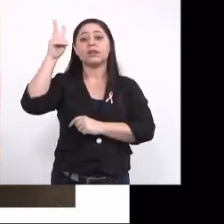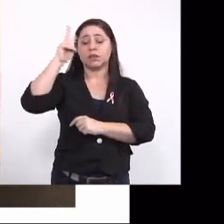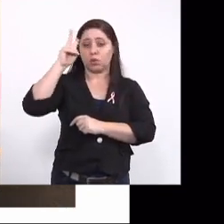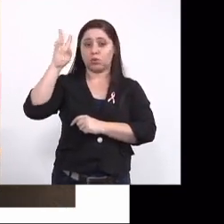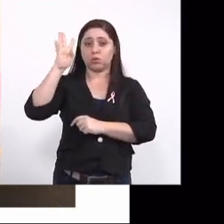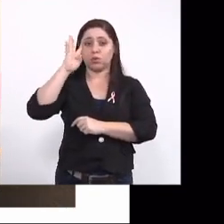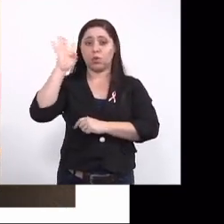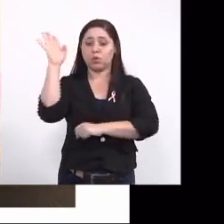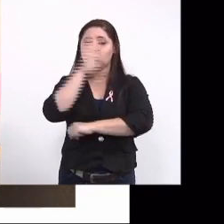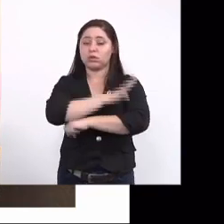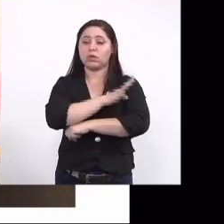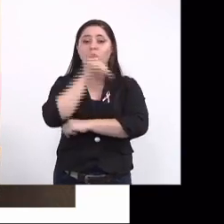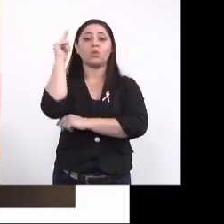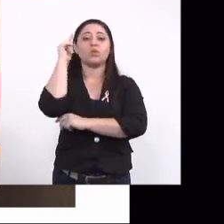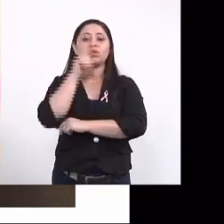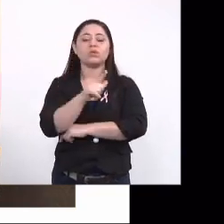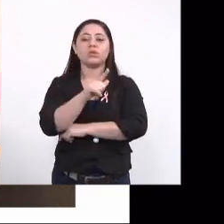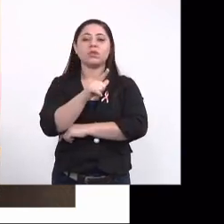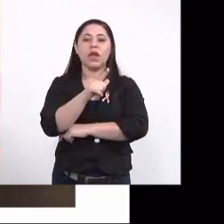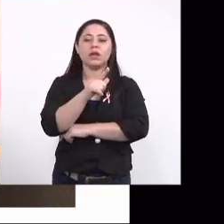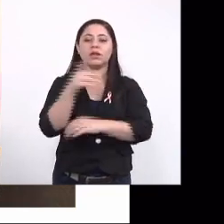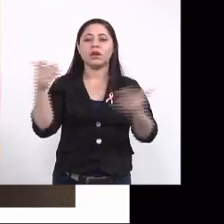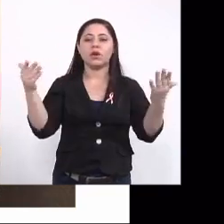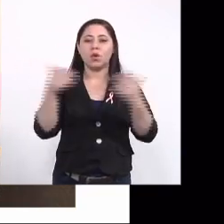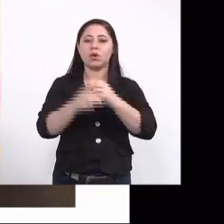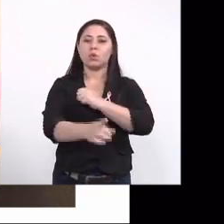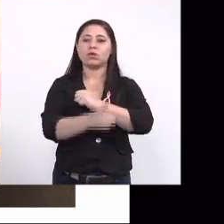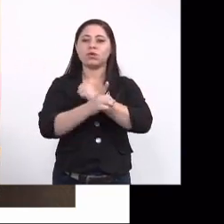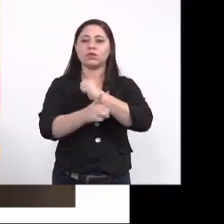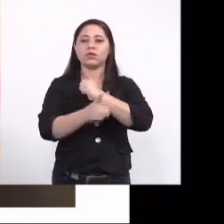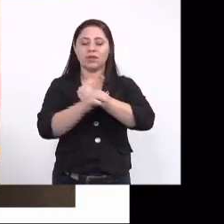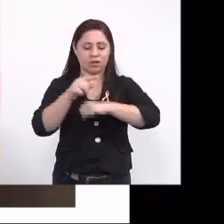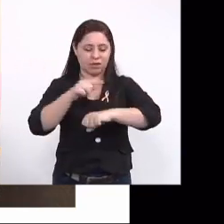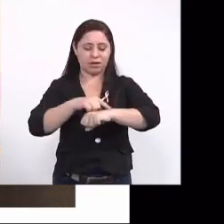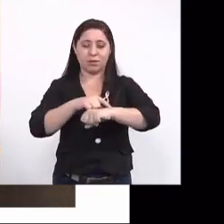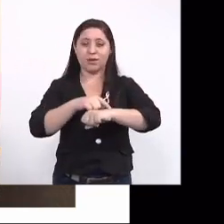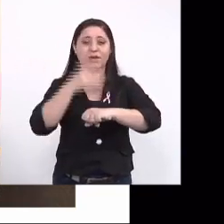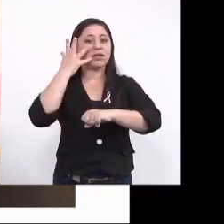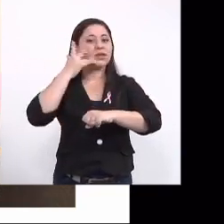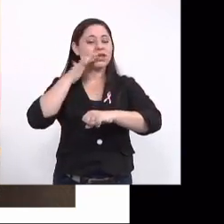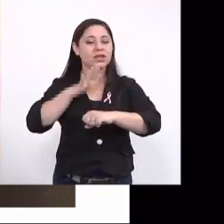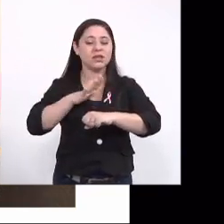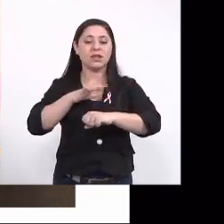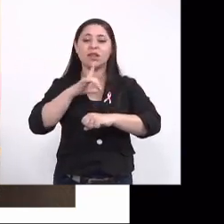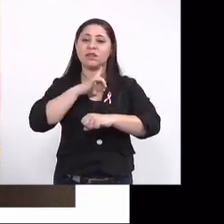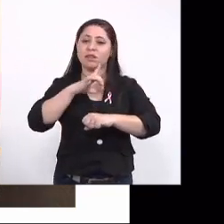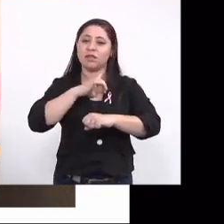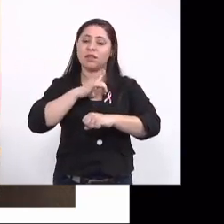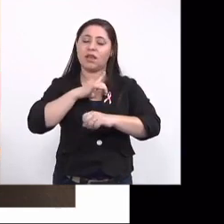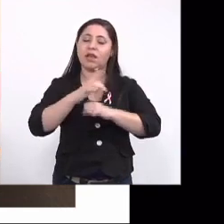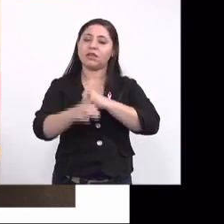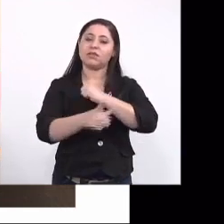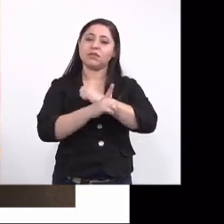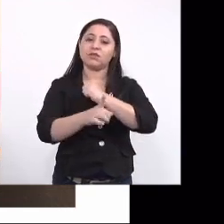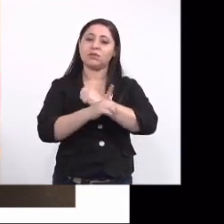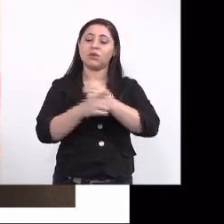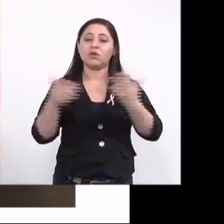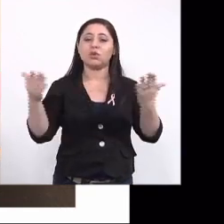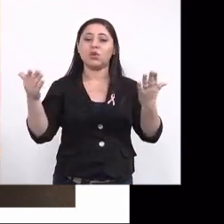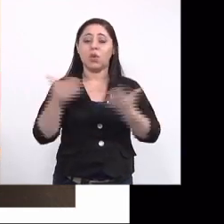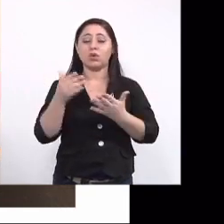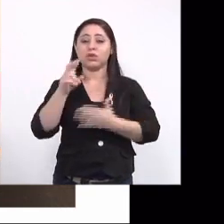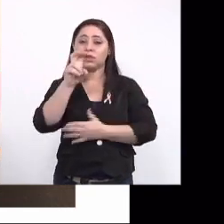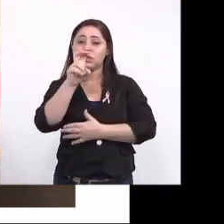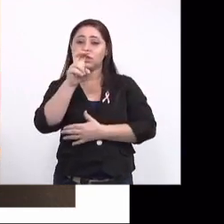e quarta-feira à tarde a gente conseguiu destinar esse período para que essas crianças recebam. a gente tem atendimento lá hoje cinco